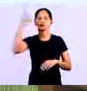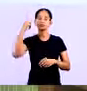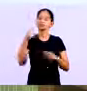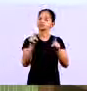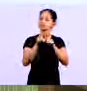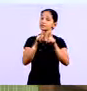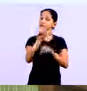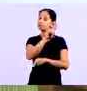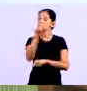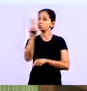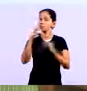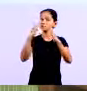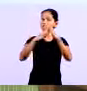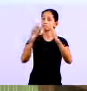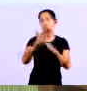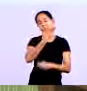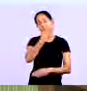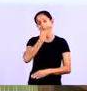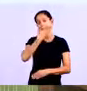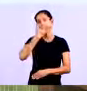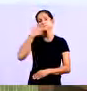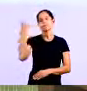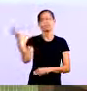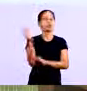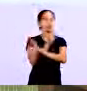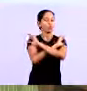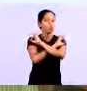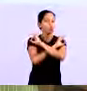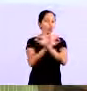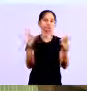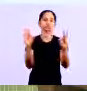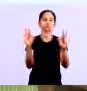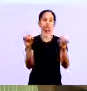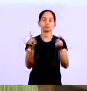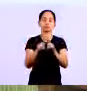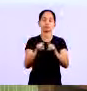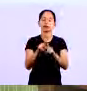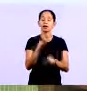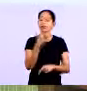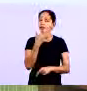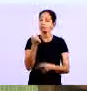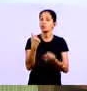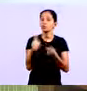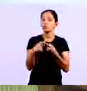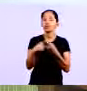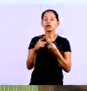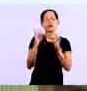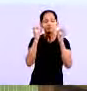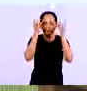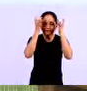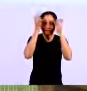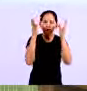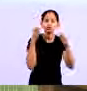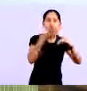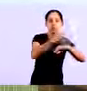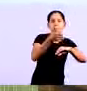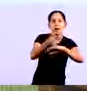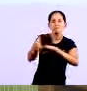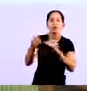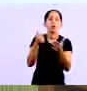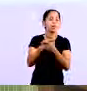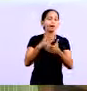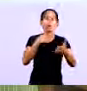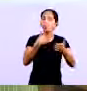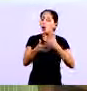po Que talvez seja O maior prêmio Ou a maior premiação Que você possa ter Porque isso faz com que você tenha Credibilidade Para conseguir